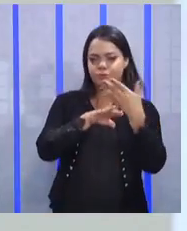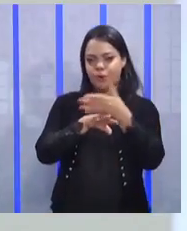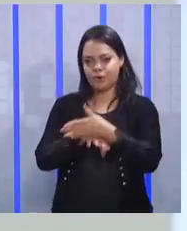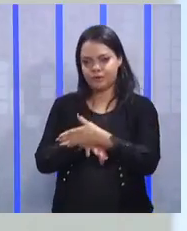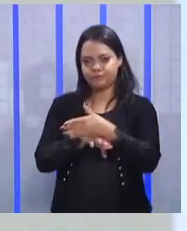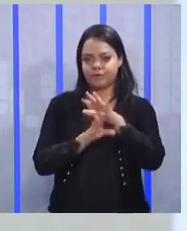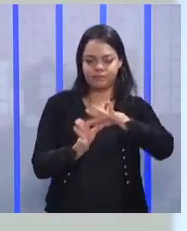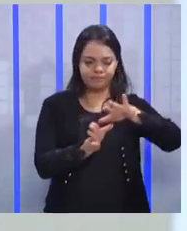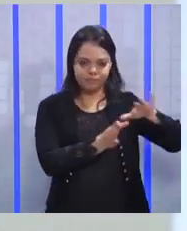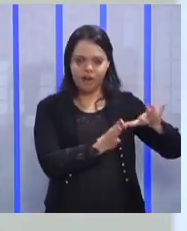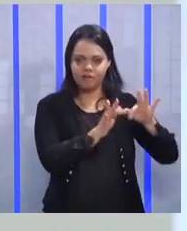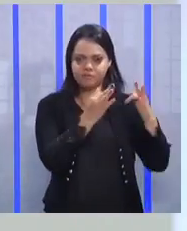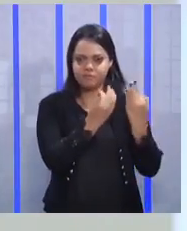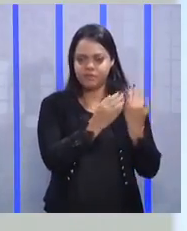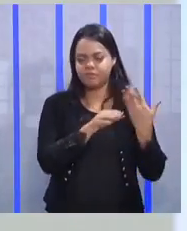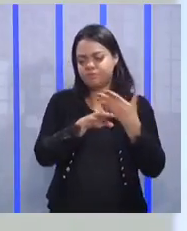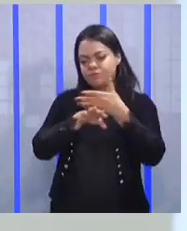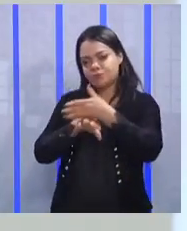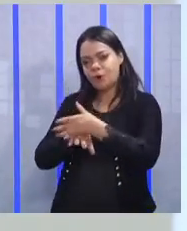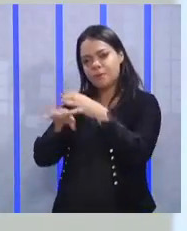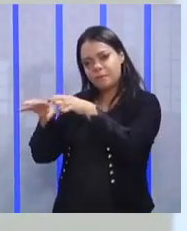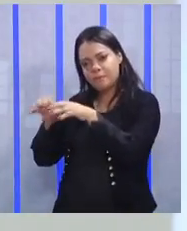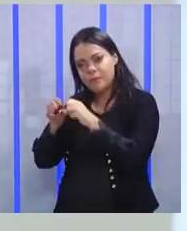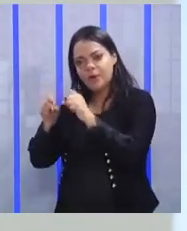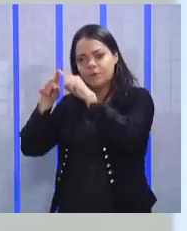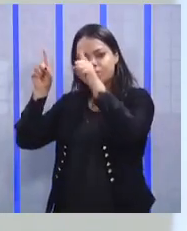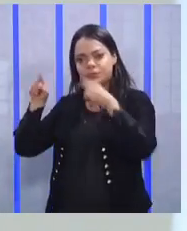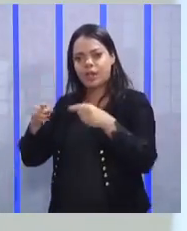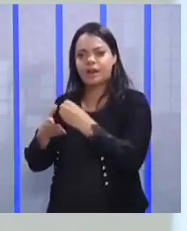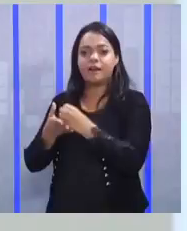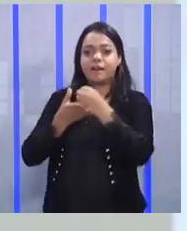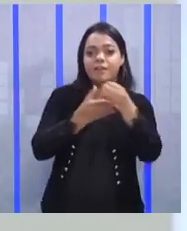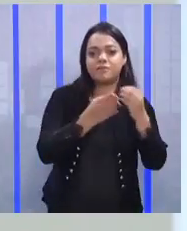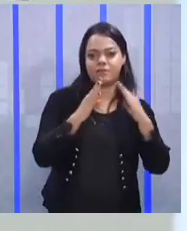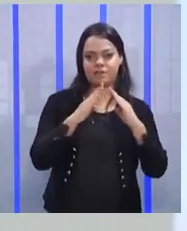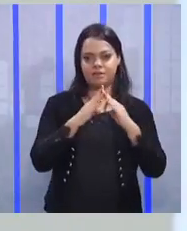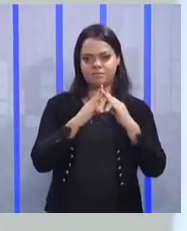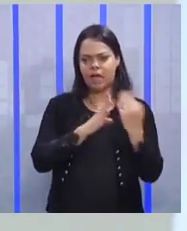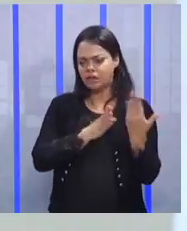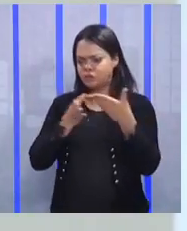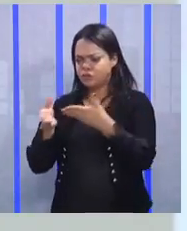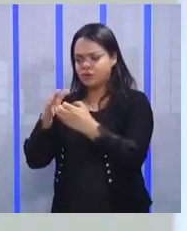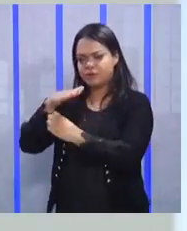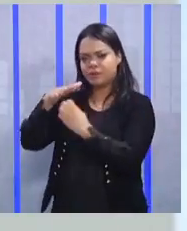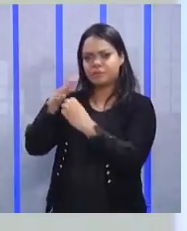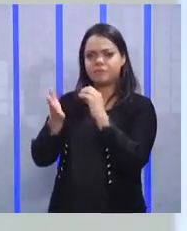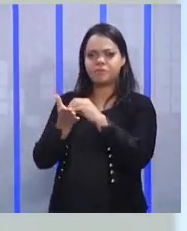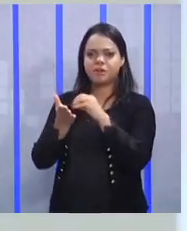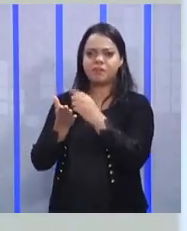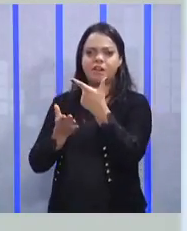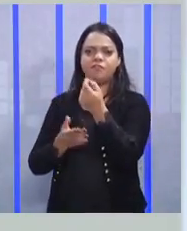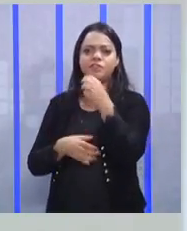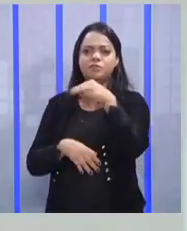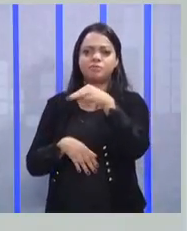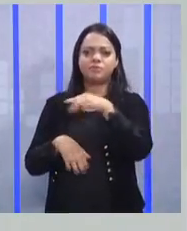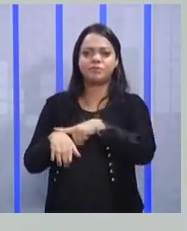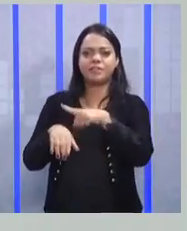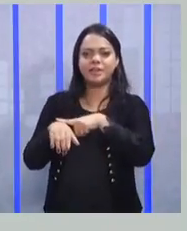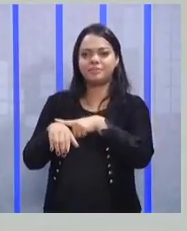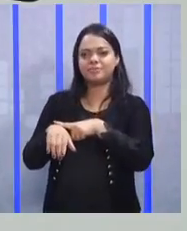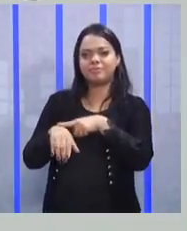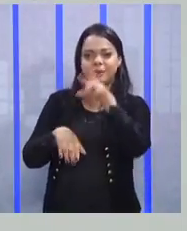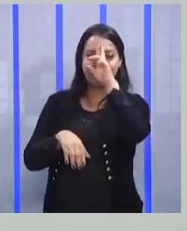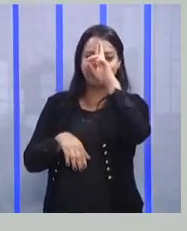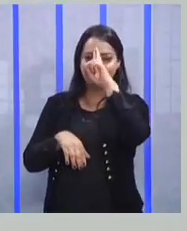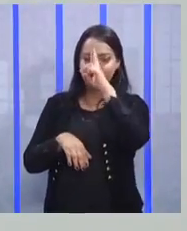com a família dele na casa dele, pegou o carro e foi lá buscar o pessoal. Só que a hora que chegou na empresa, faltava ali uns 20 minutos para a virada, falou,